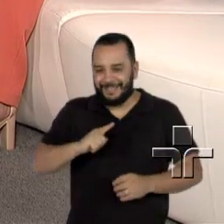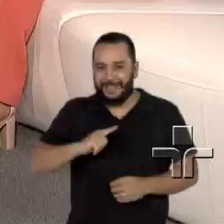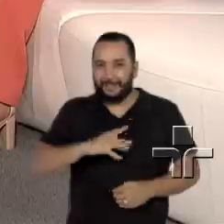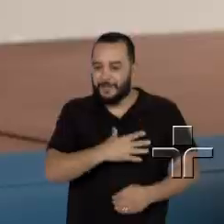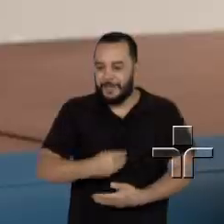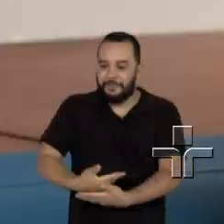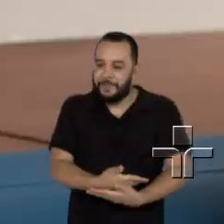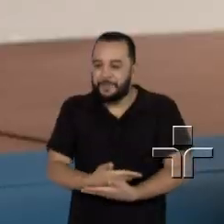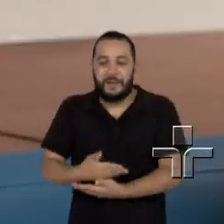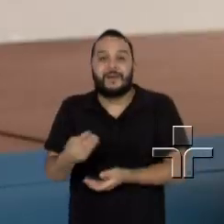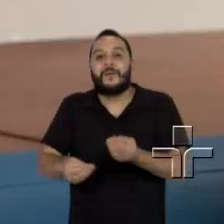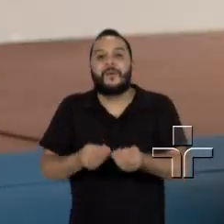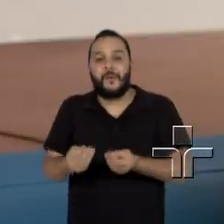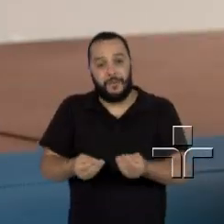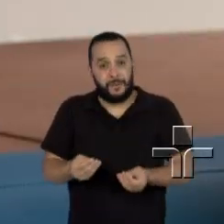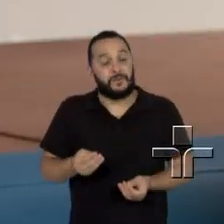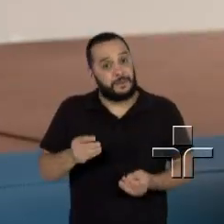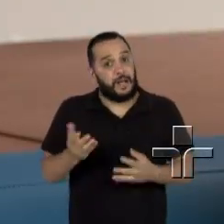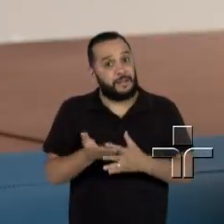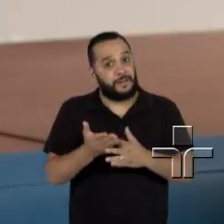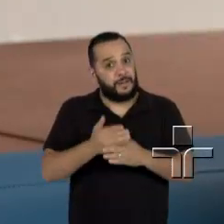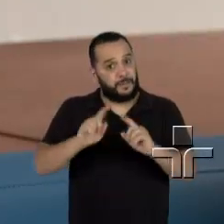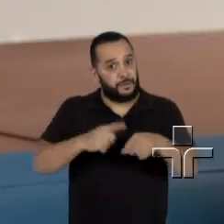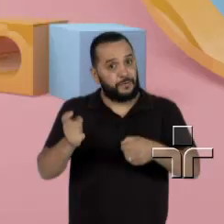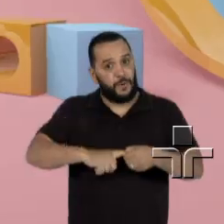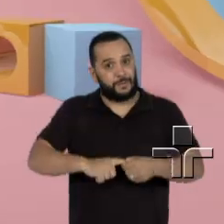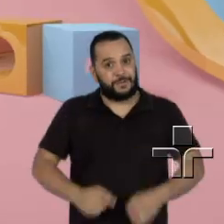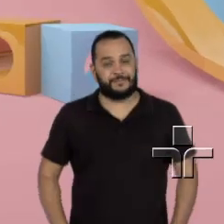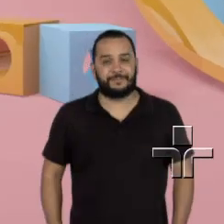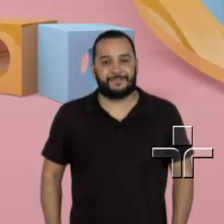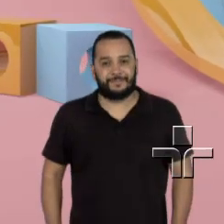Então, a gente vai agora para o intervalo, mas o Papo de Mãe já volta.